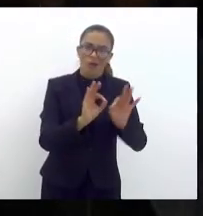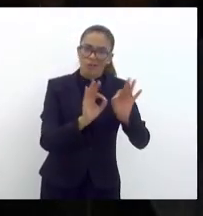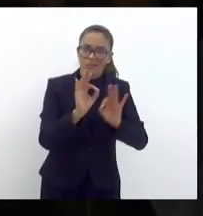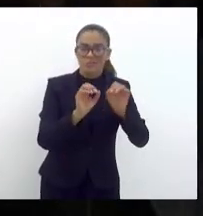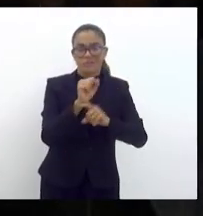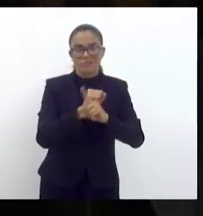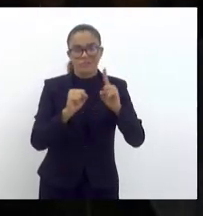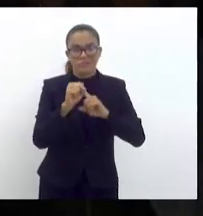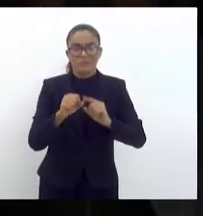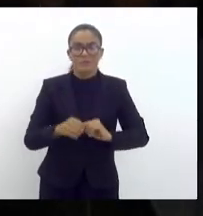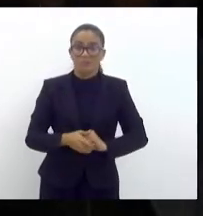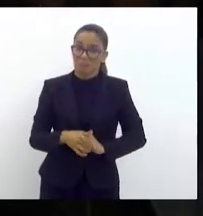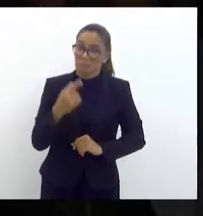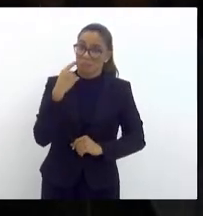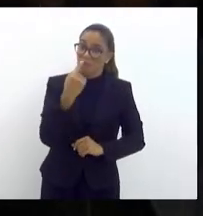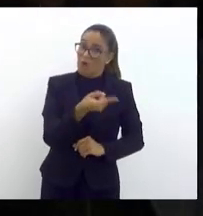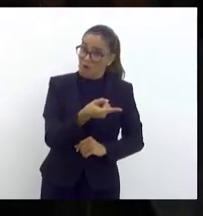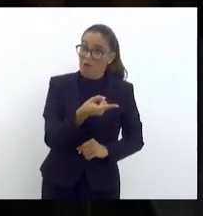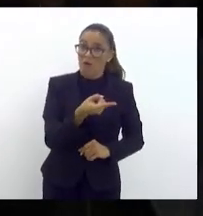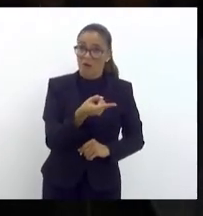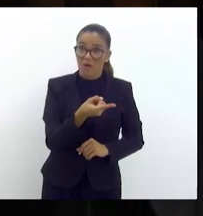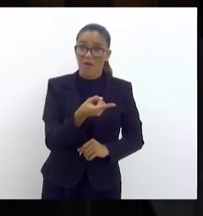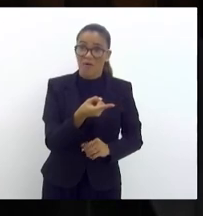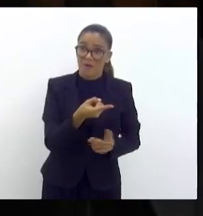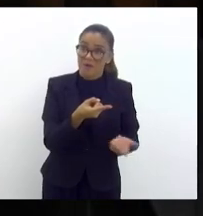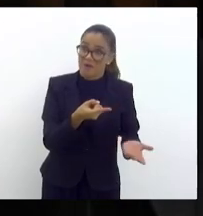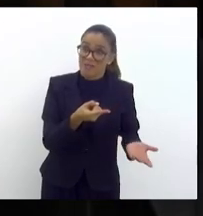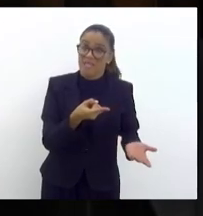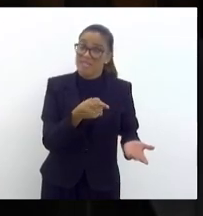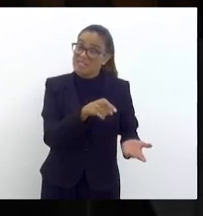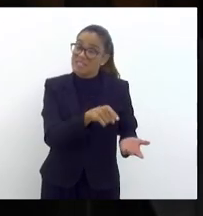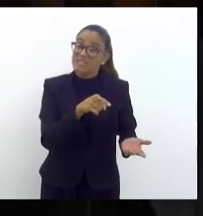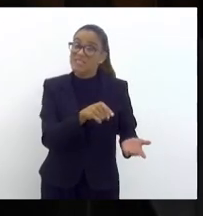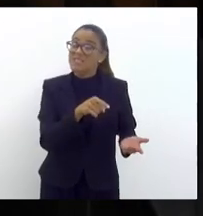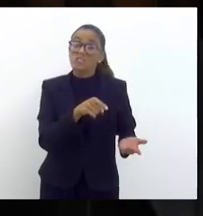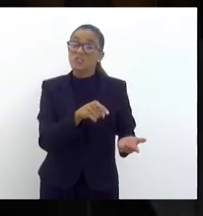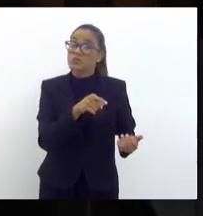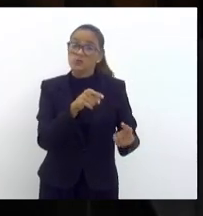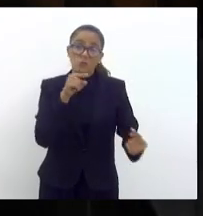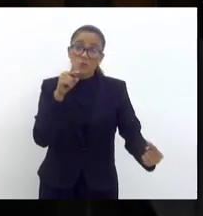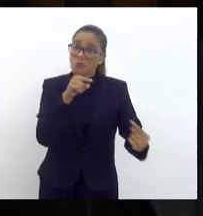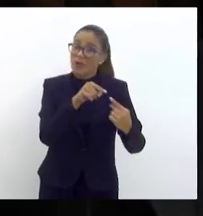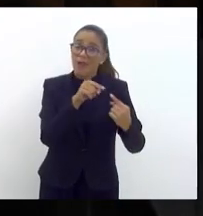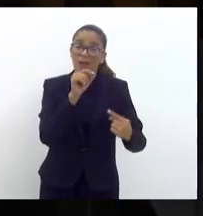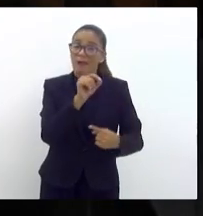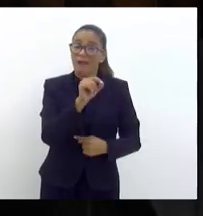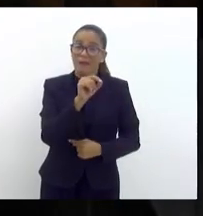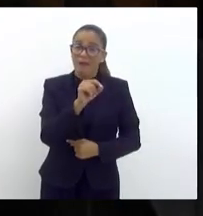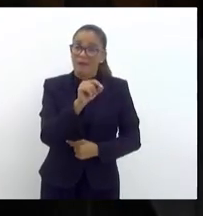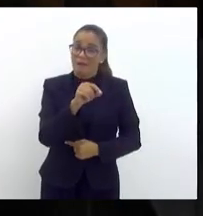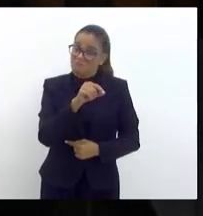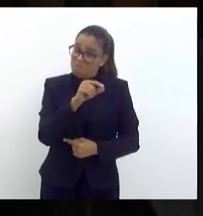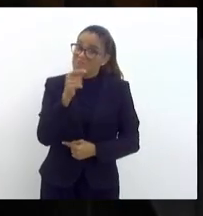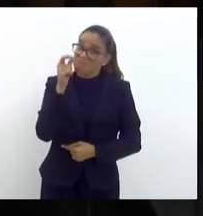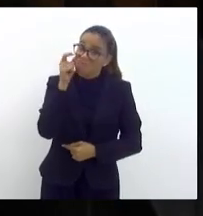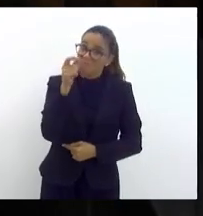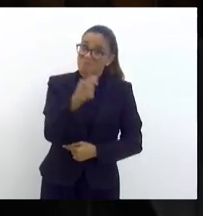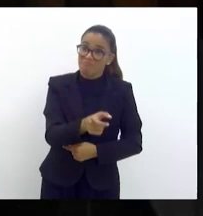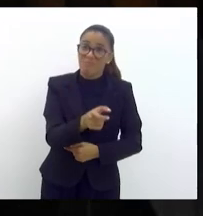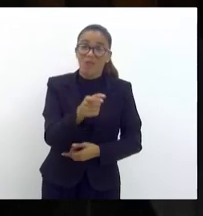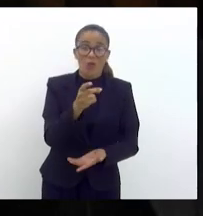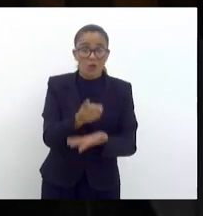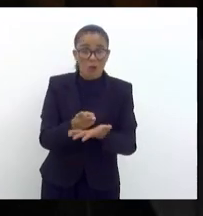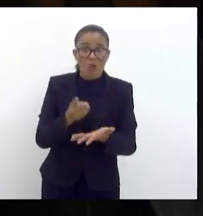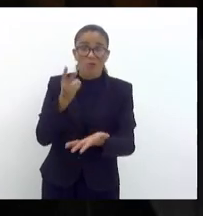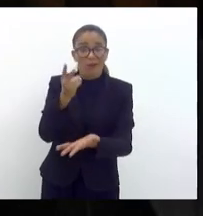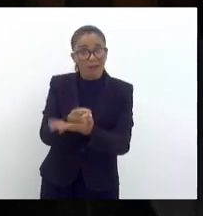presidente. É sinal, indicativo, claro, de que querem permanecer com essas